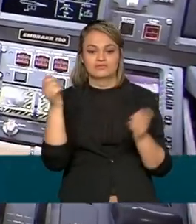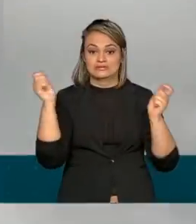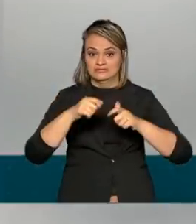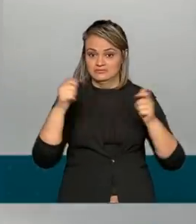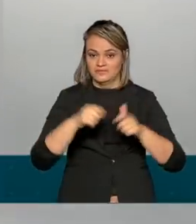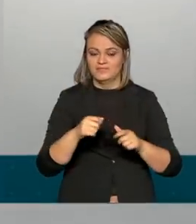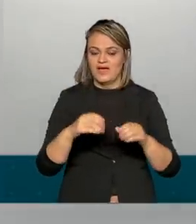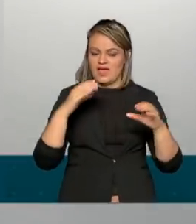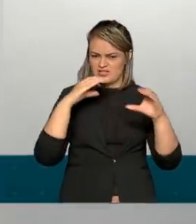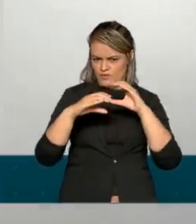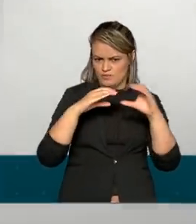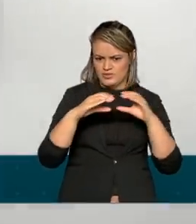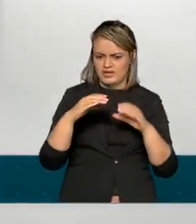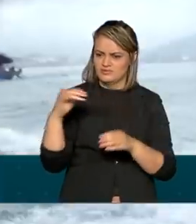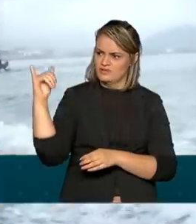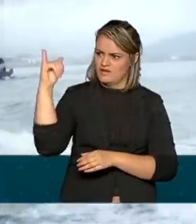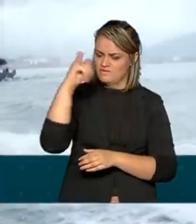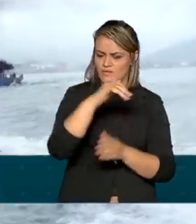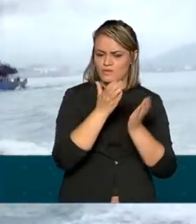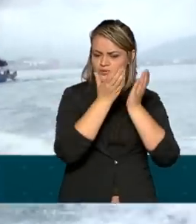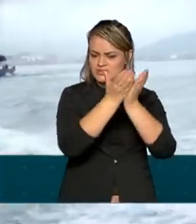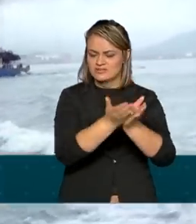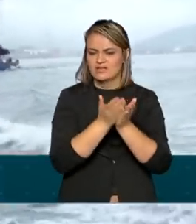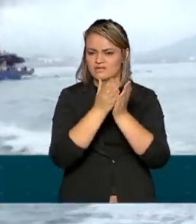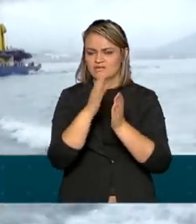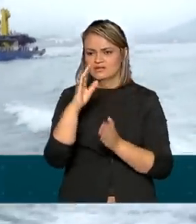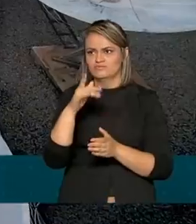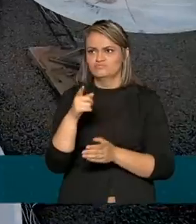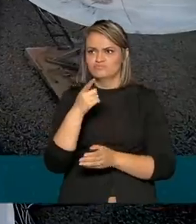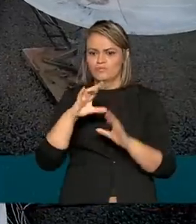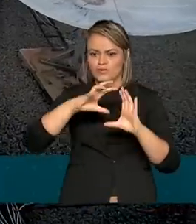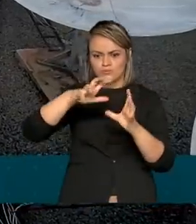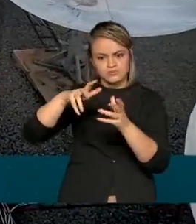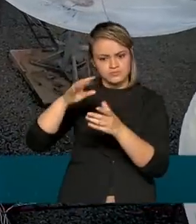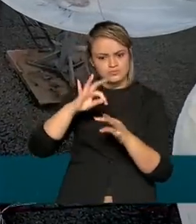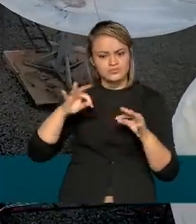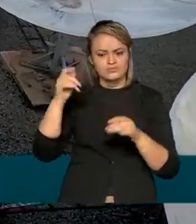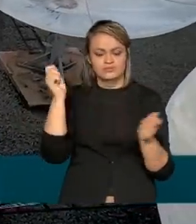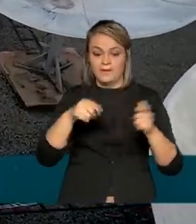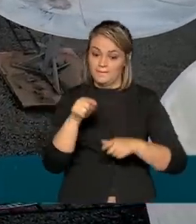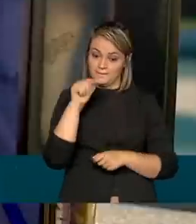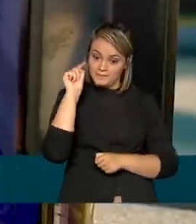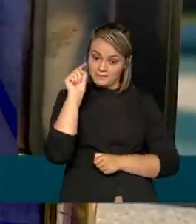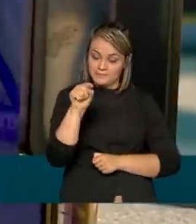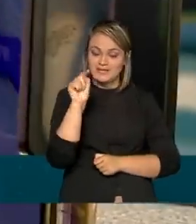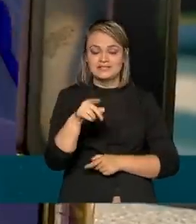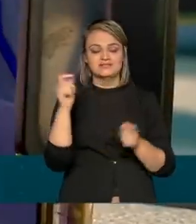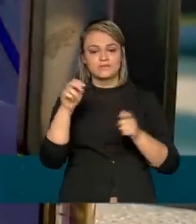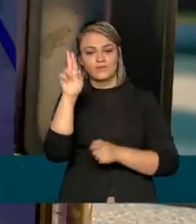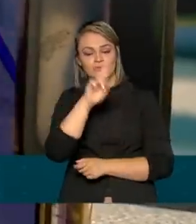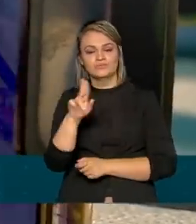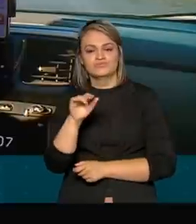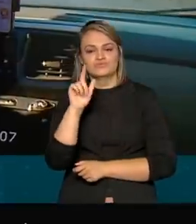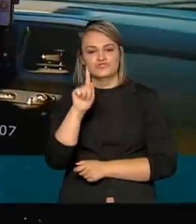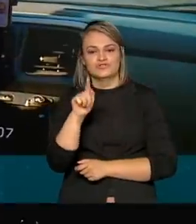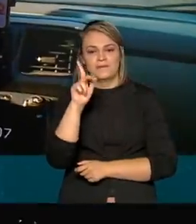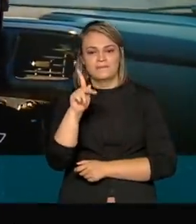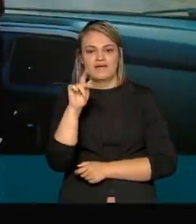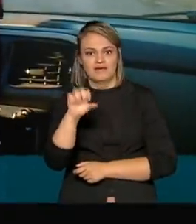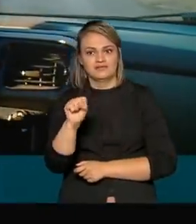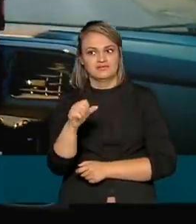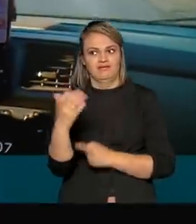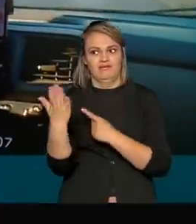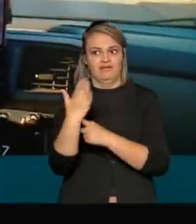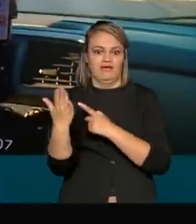além da comunicação entre aviões e navios por todo o mundo. Os satélites também possibilitam o uso do GPS, hoje